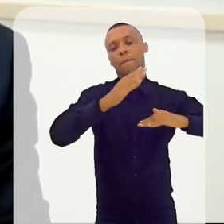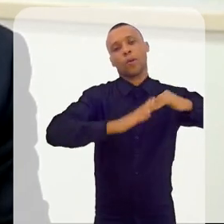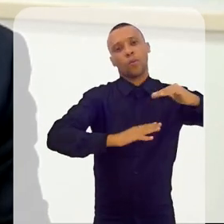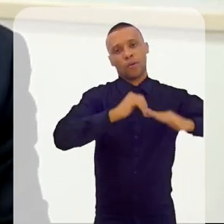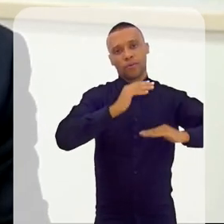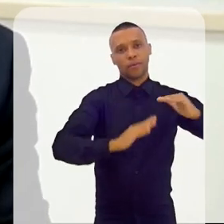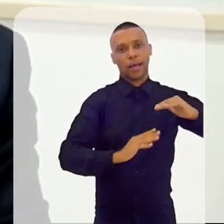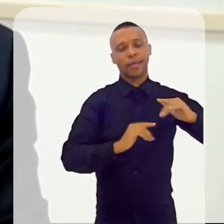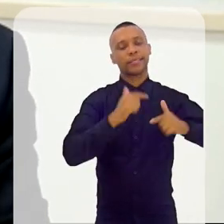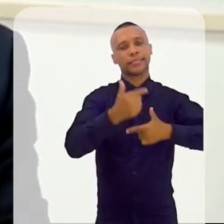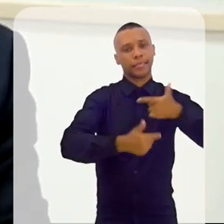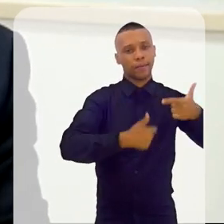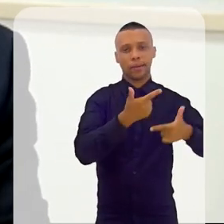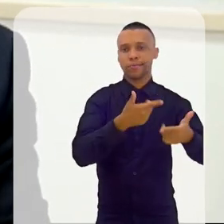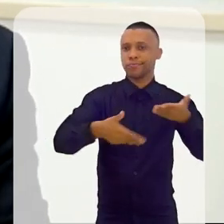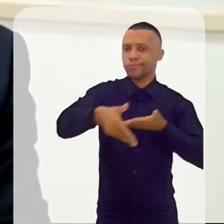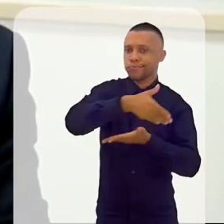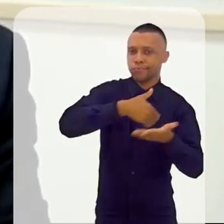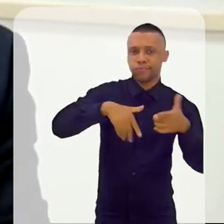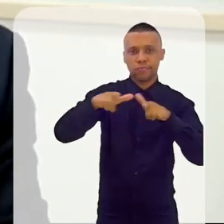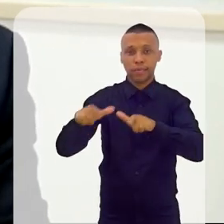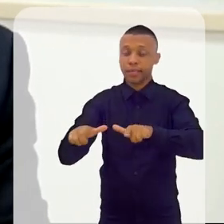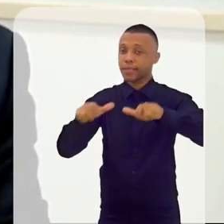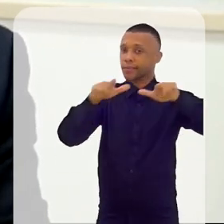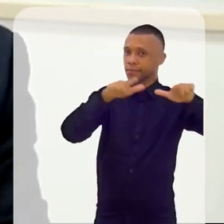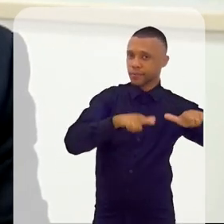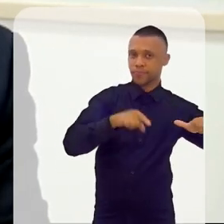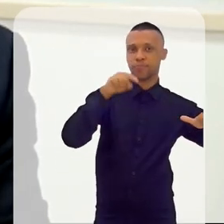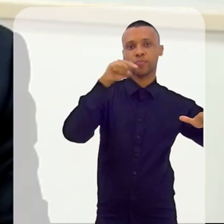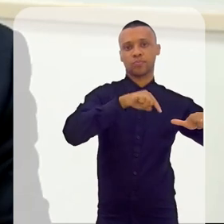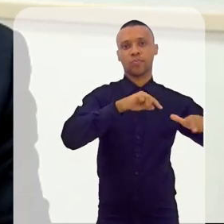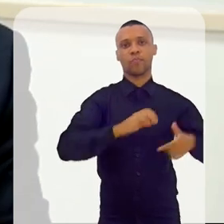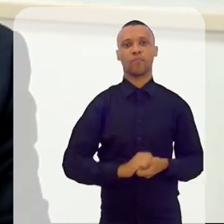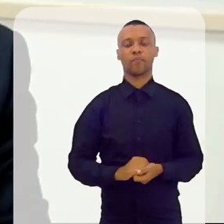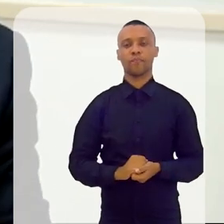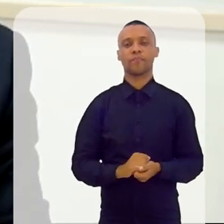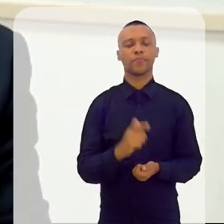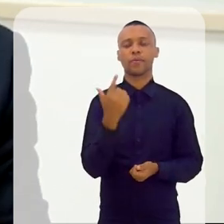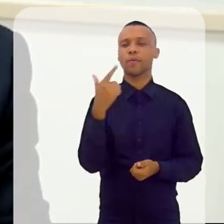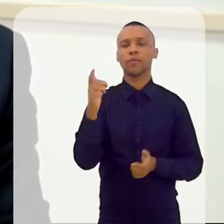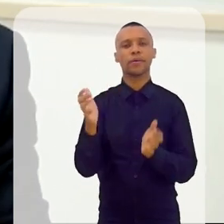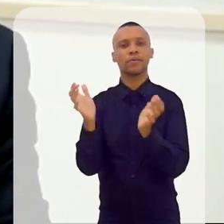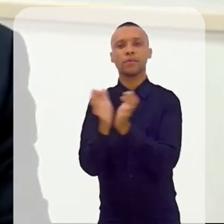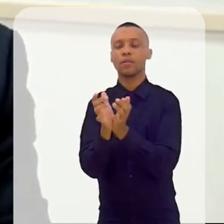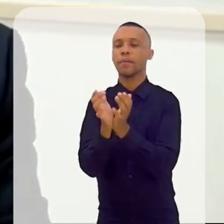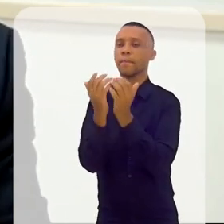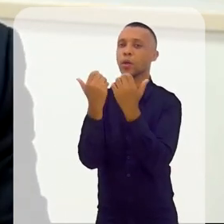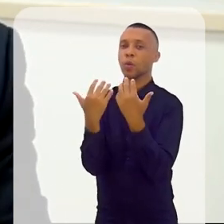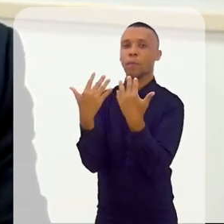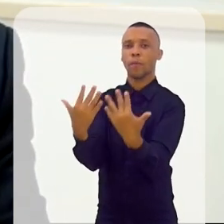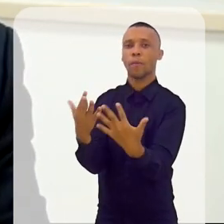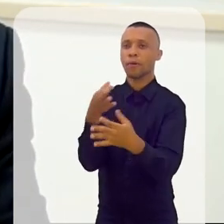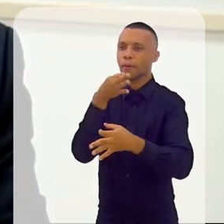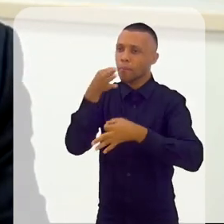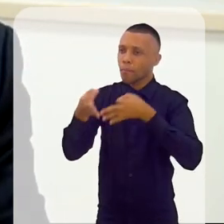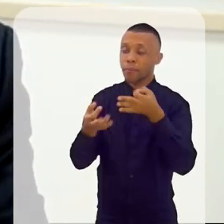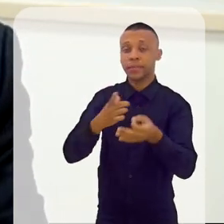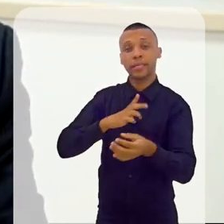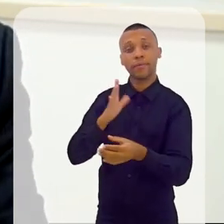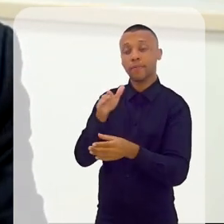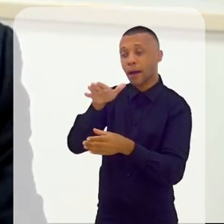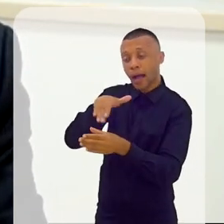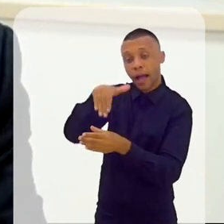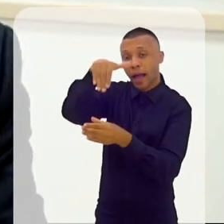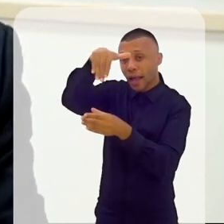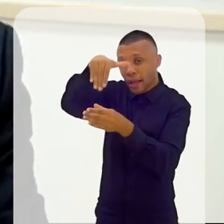profissionais que participam dessas certificadoras. E outra, pelo público. Houve uma